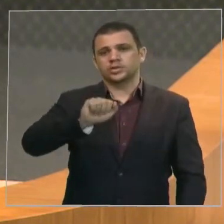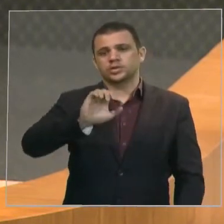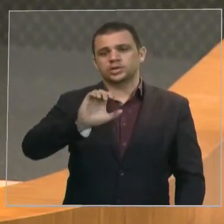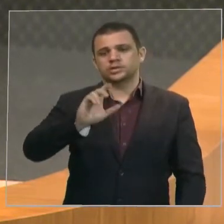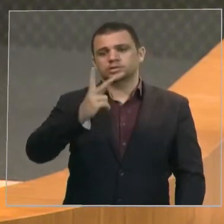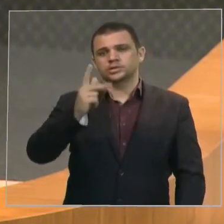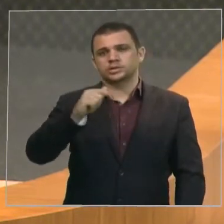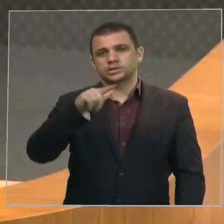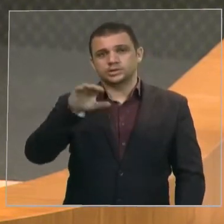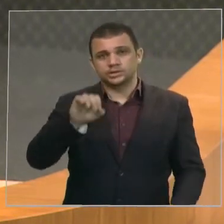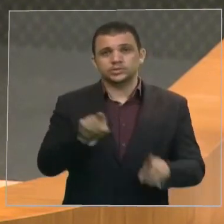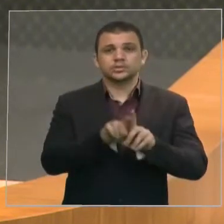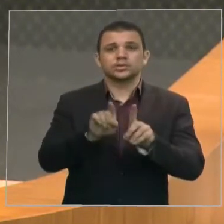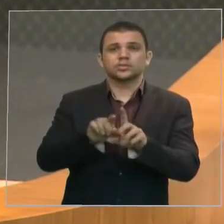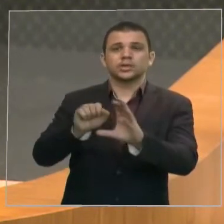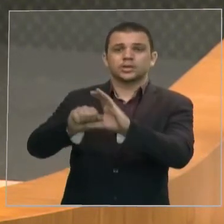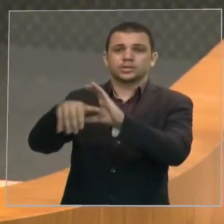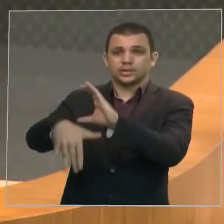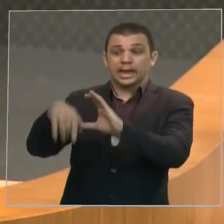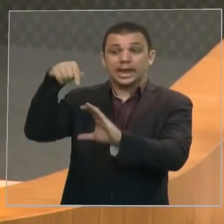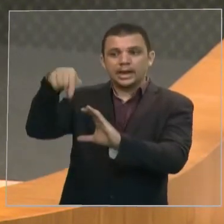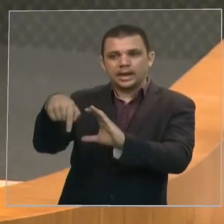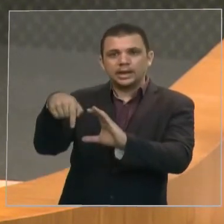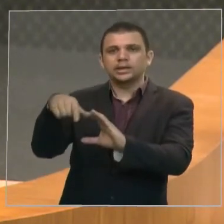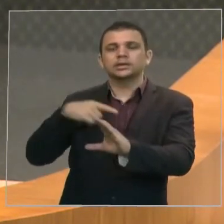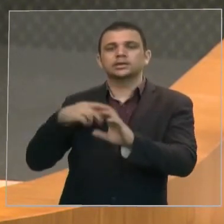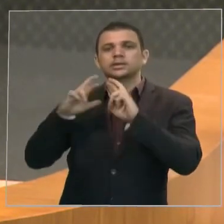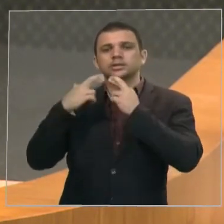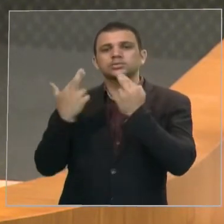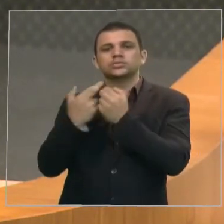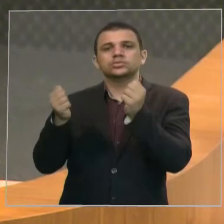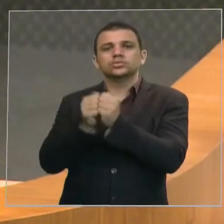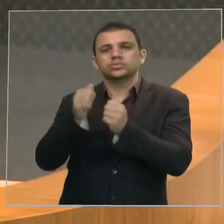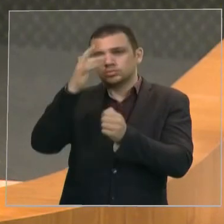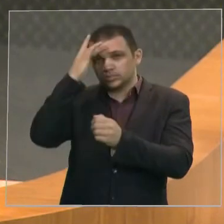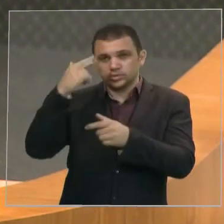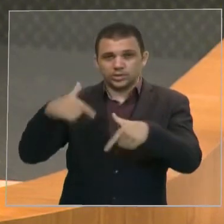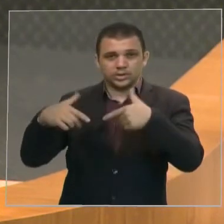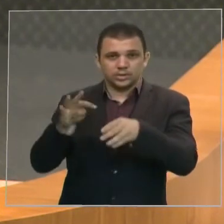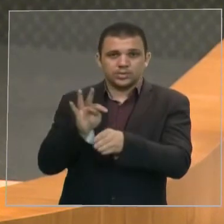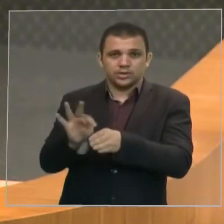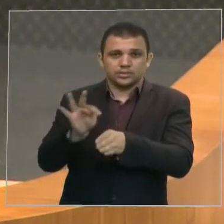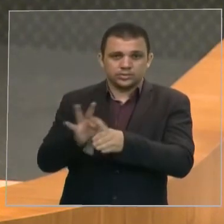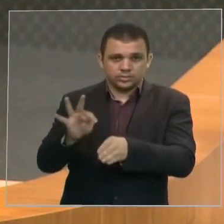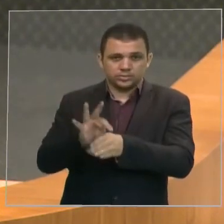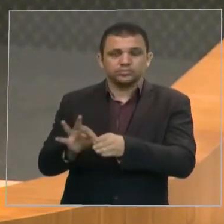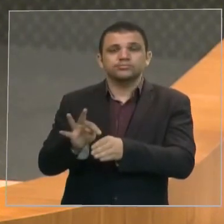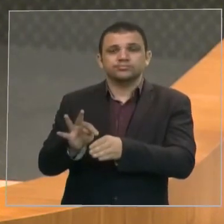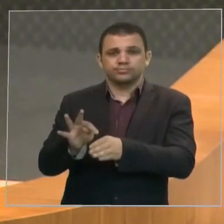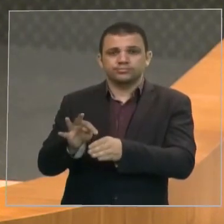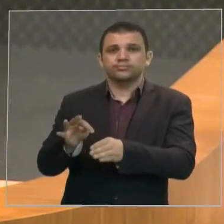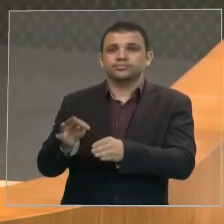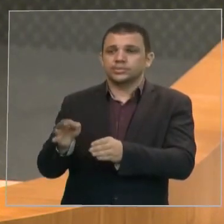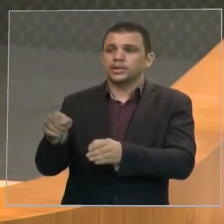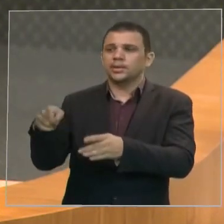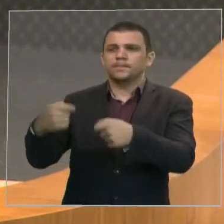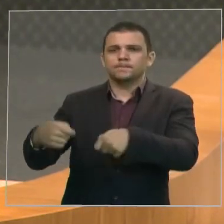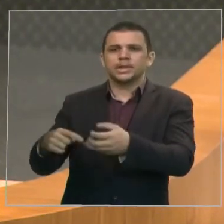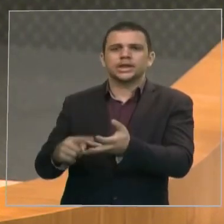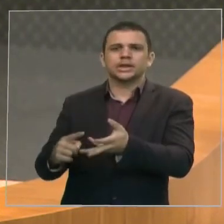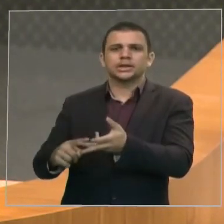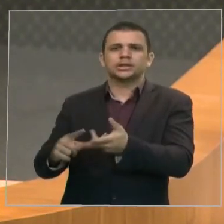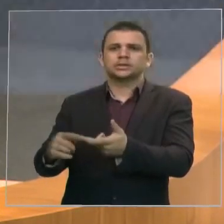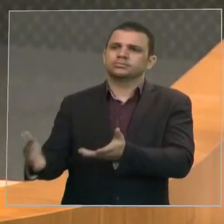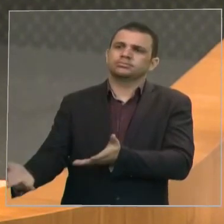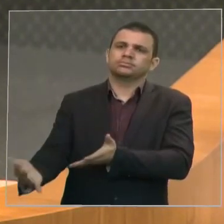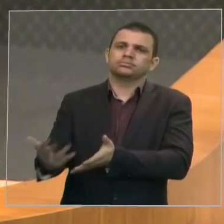tutelares de Carolina, ali, acolhendo demandas, e eu já encaminhei para a assessoria uma iniciativa de projeto importante, que